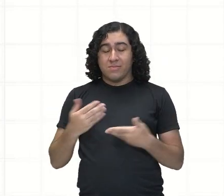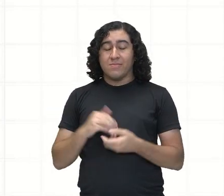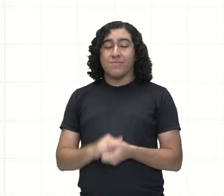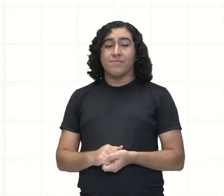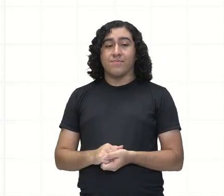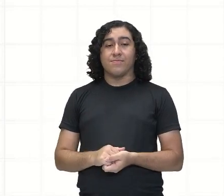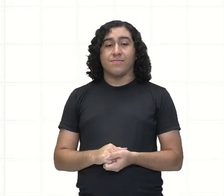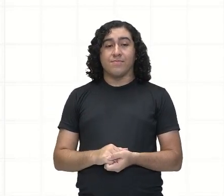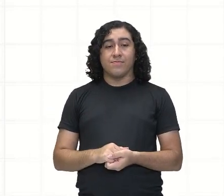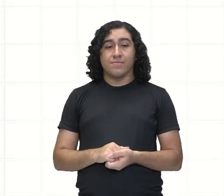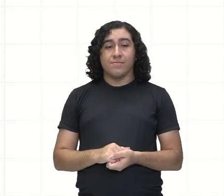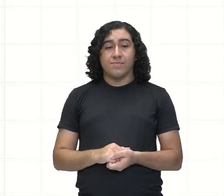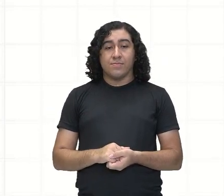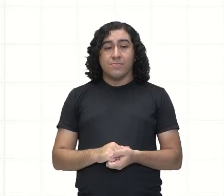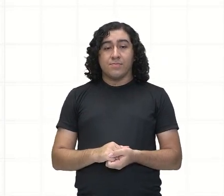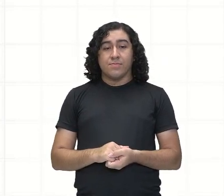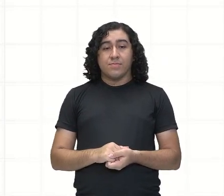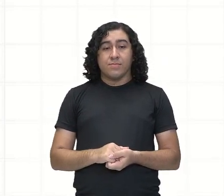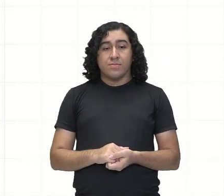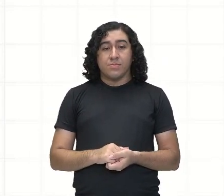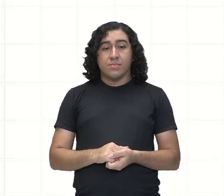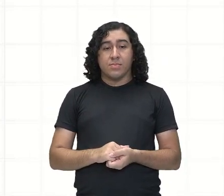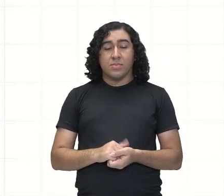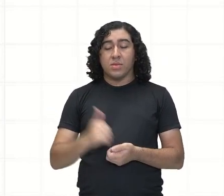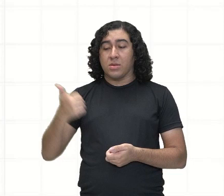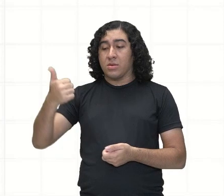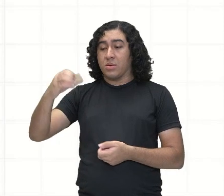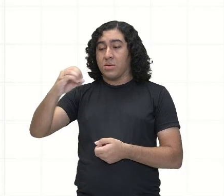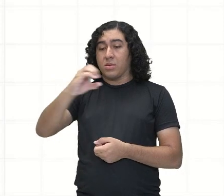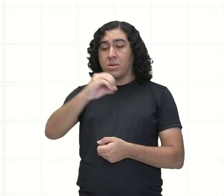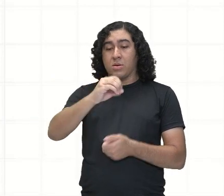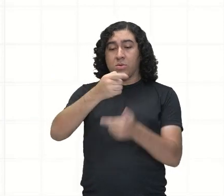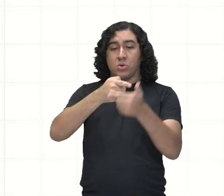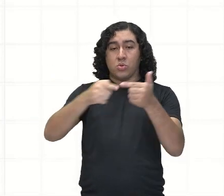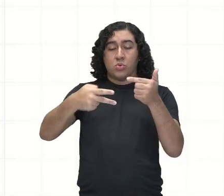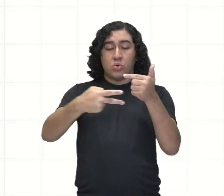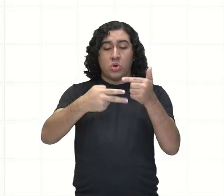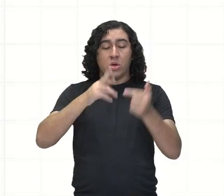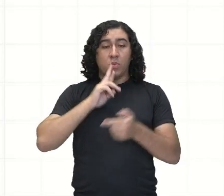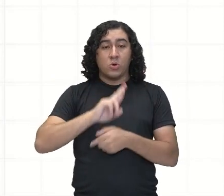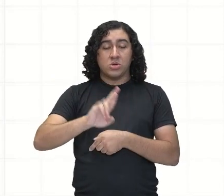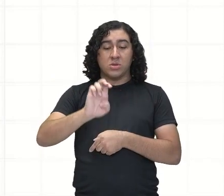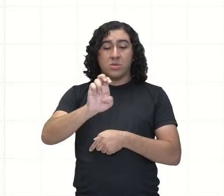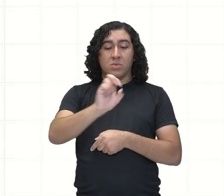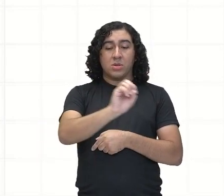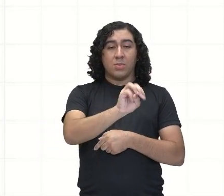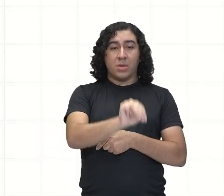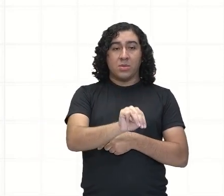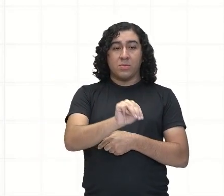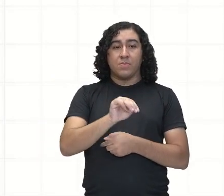100 dividido por 2 é igual a 50 metros. Então, agora que nós temos o raio...